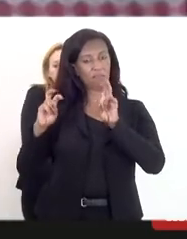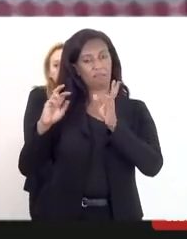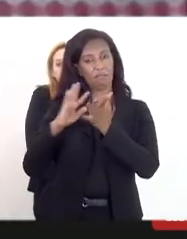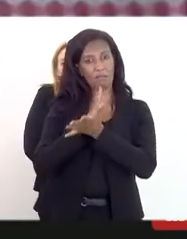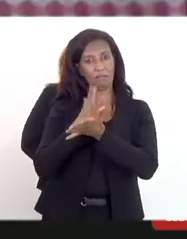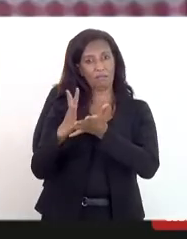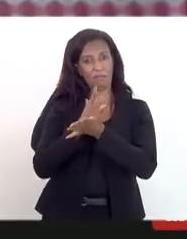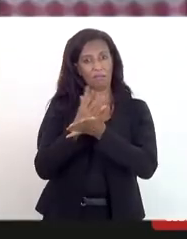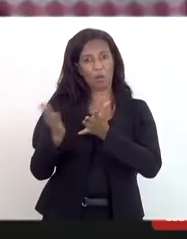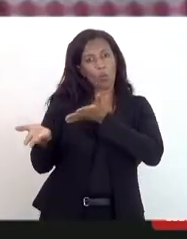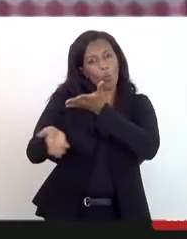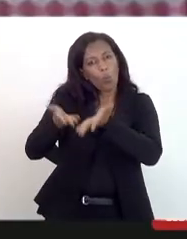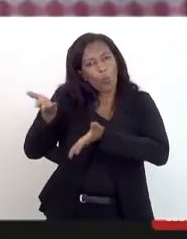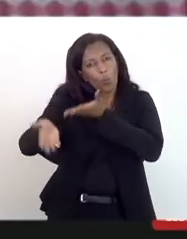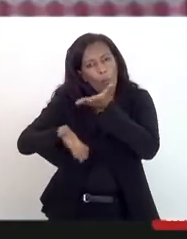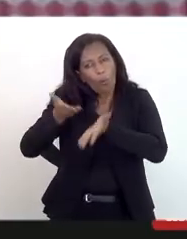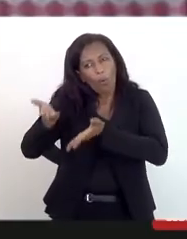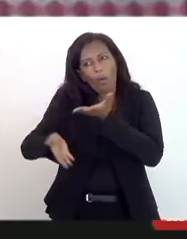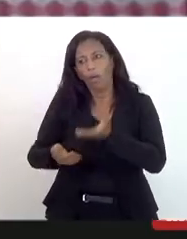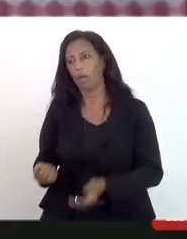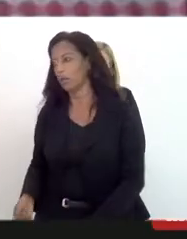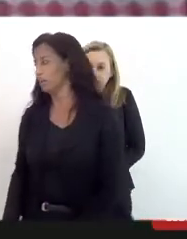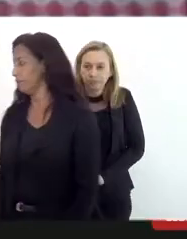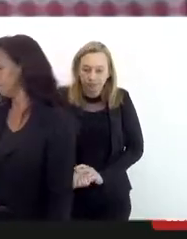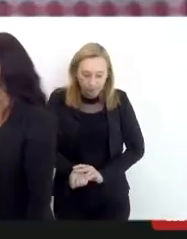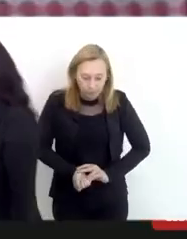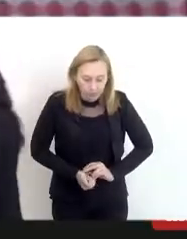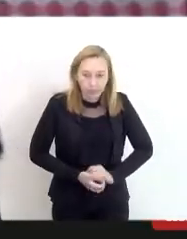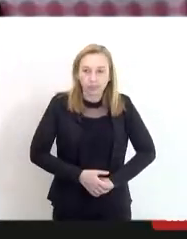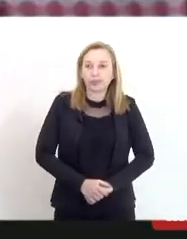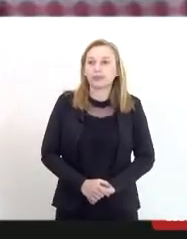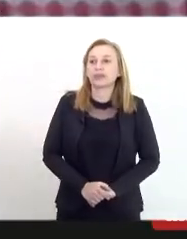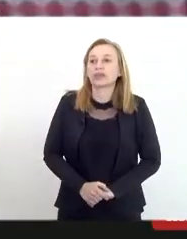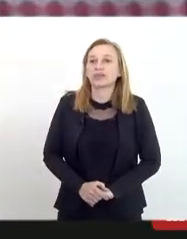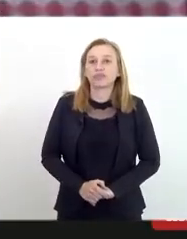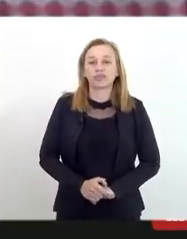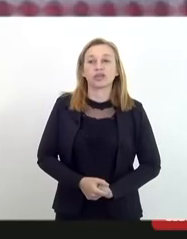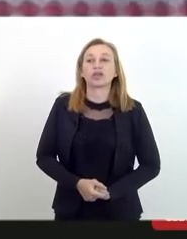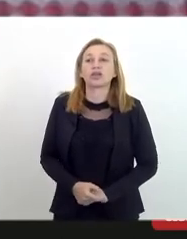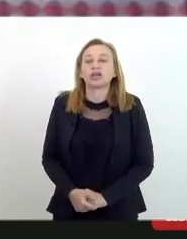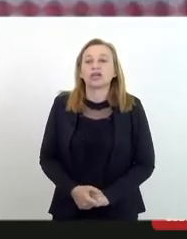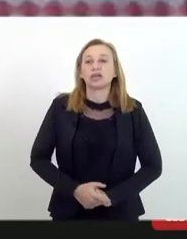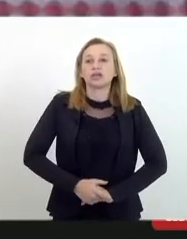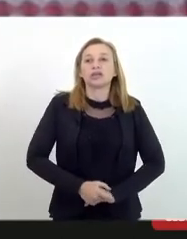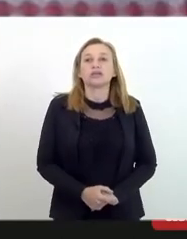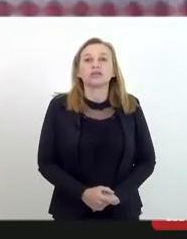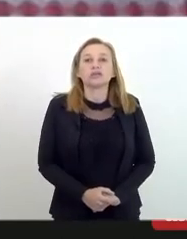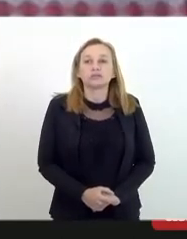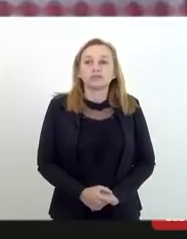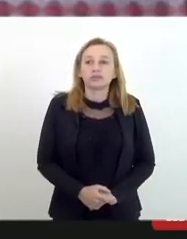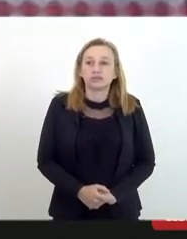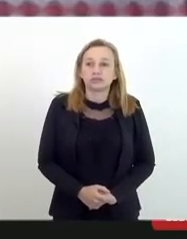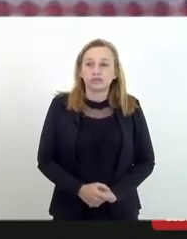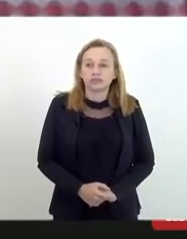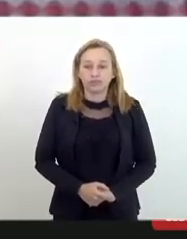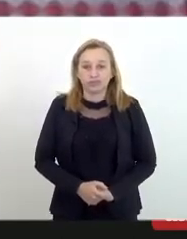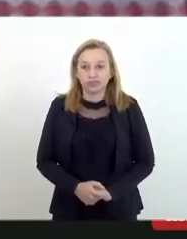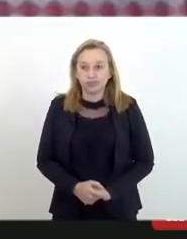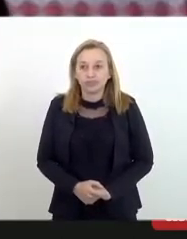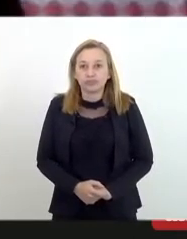cuidado em dar visibilidade a esse tipo de atuação